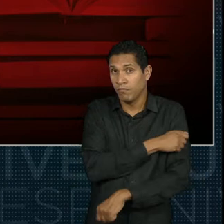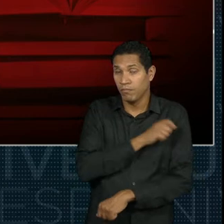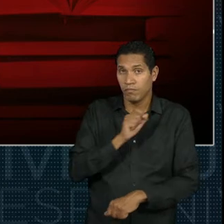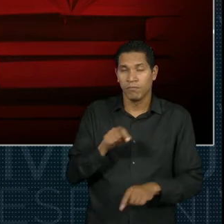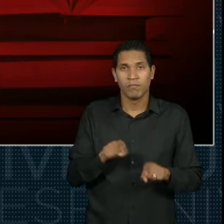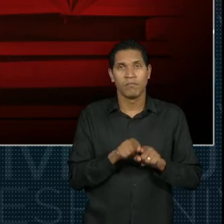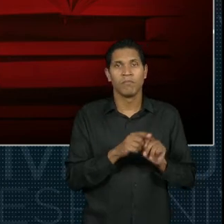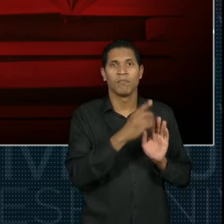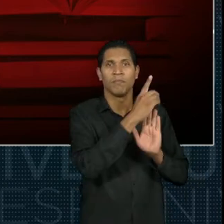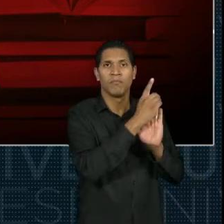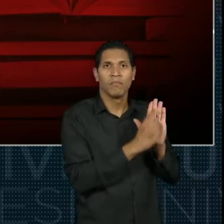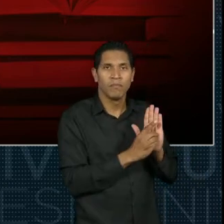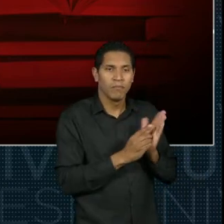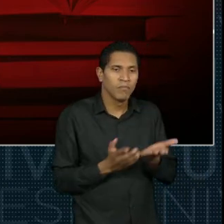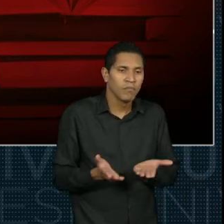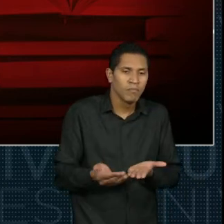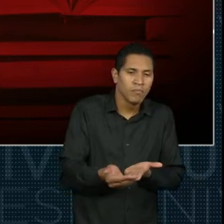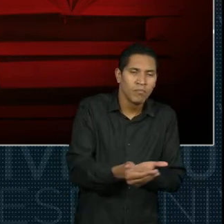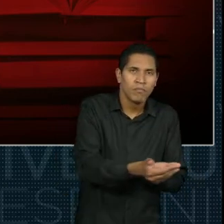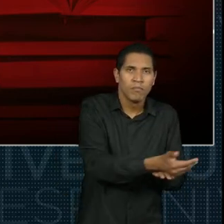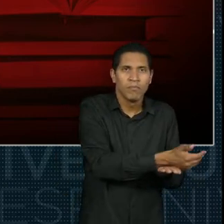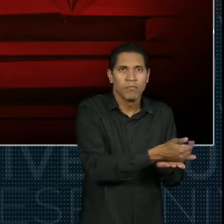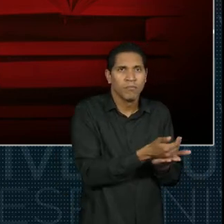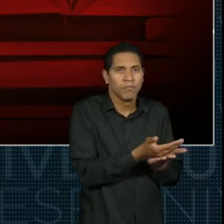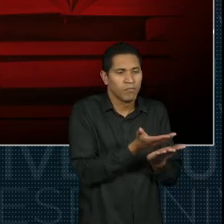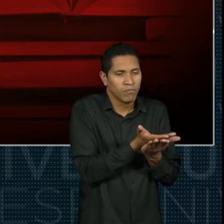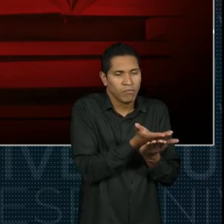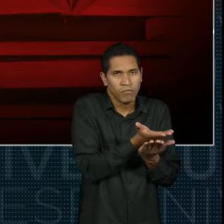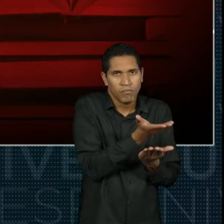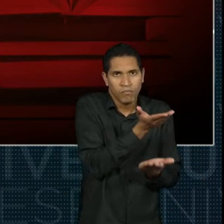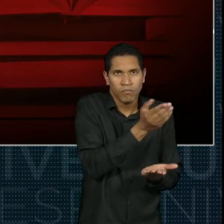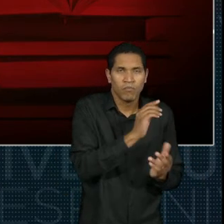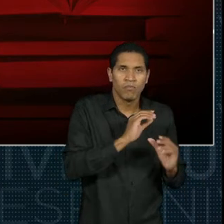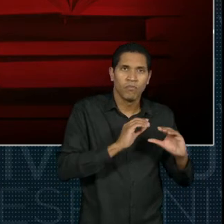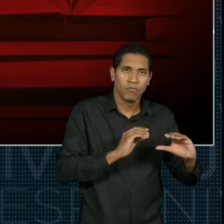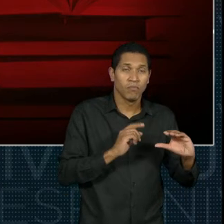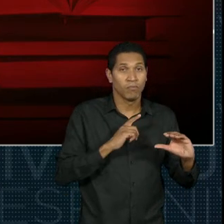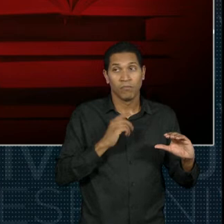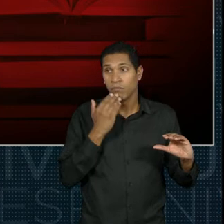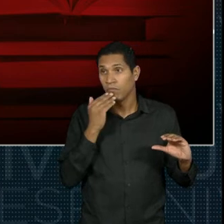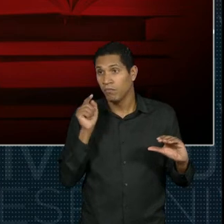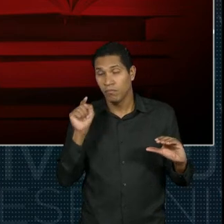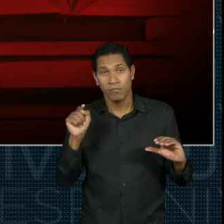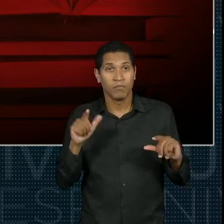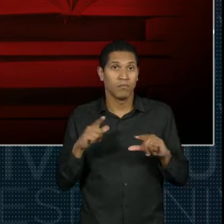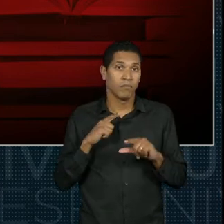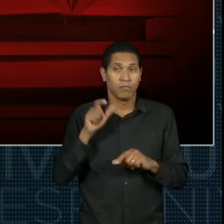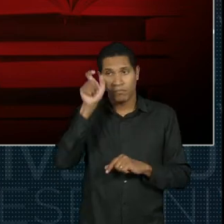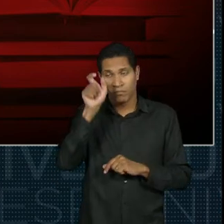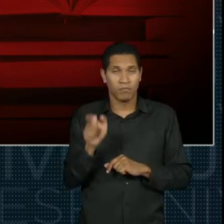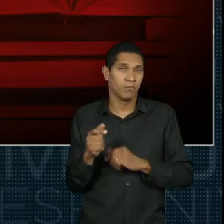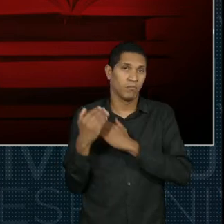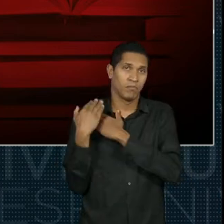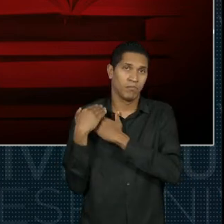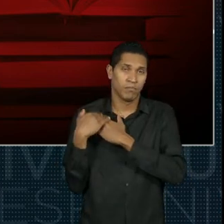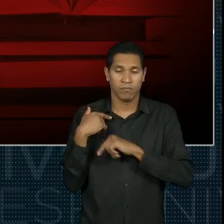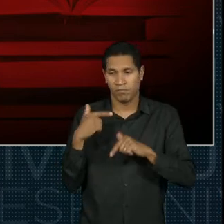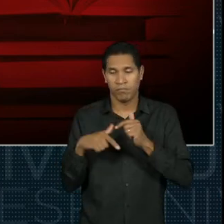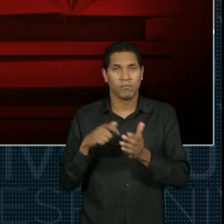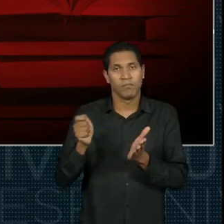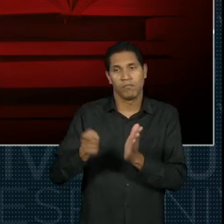declarações que ele coletou das empresas, pediu lá para o responsável, pelo supervisor do trabalho voluntário